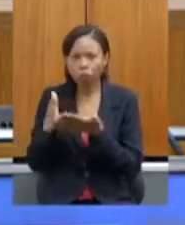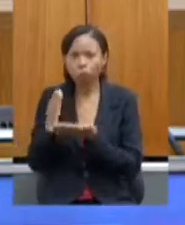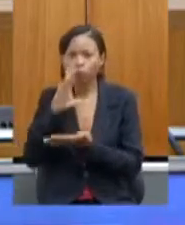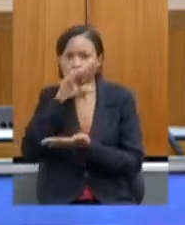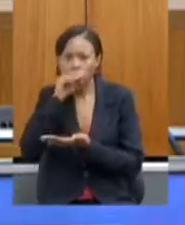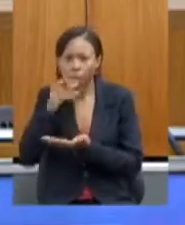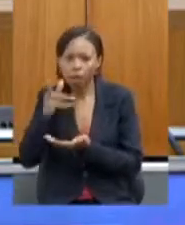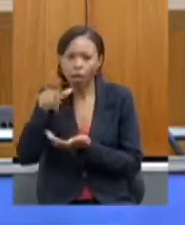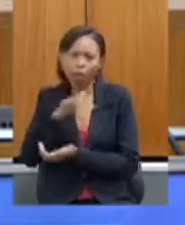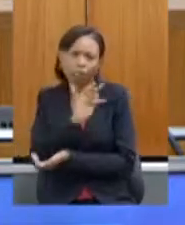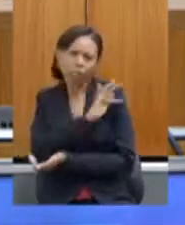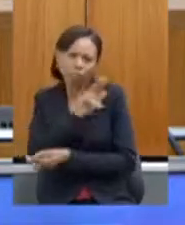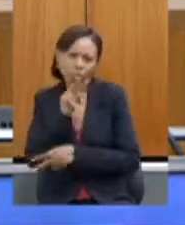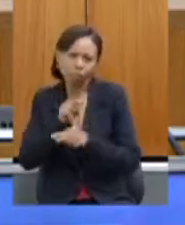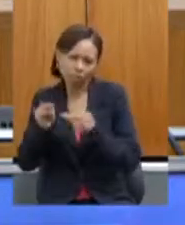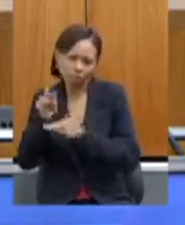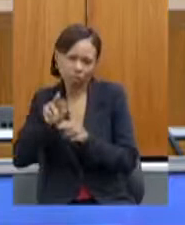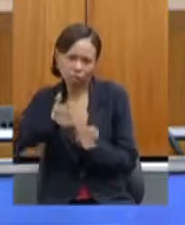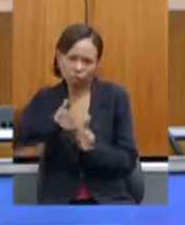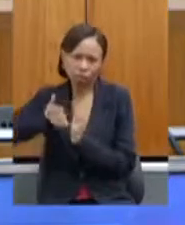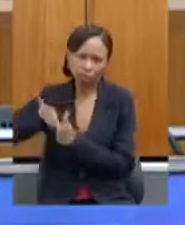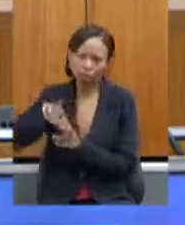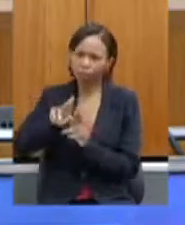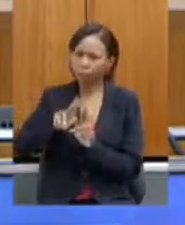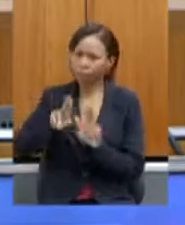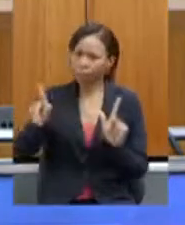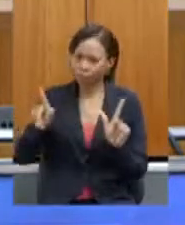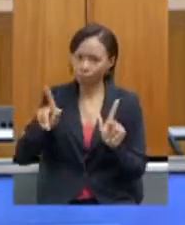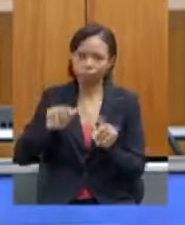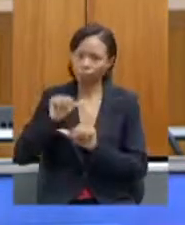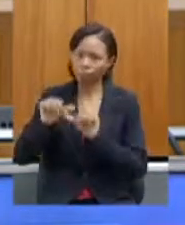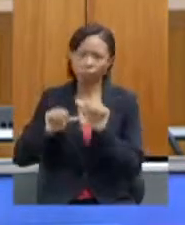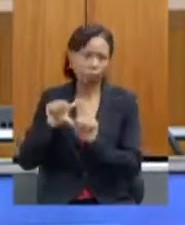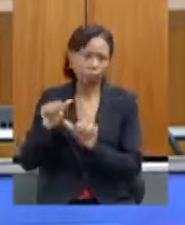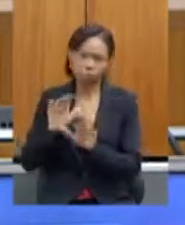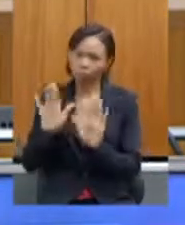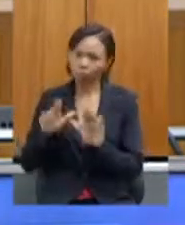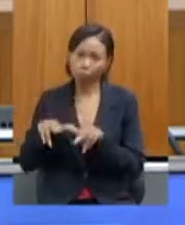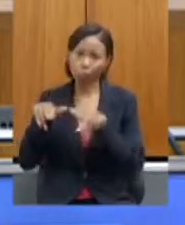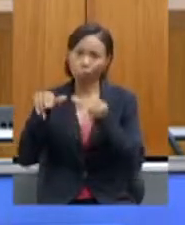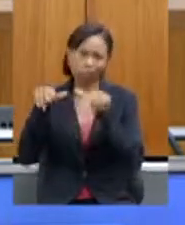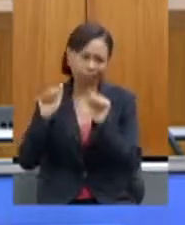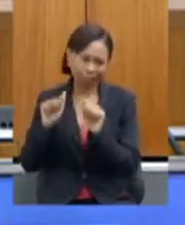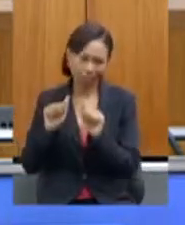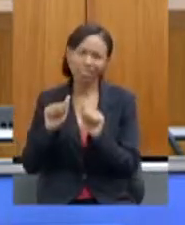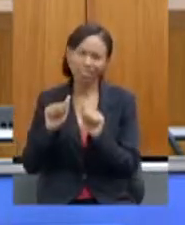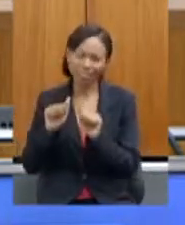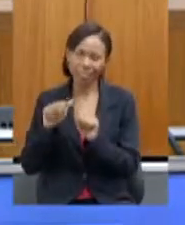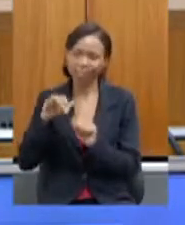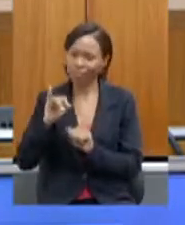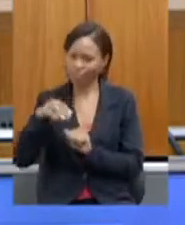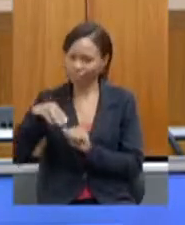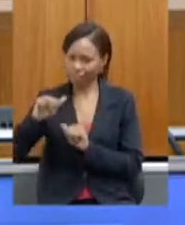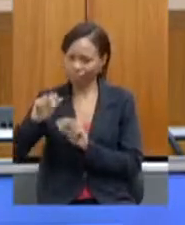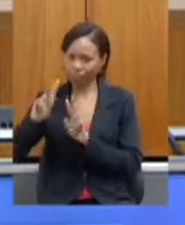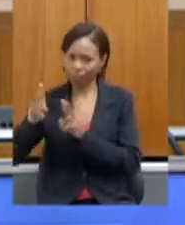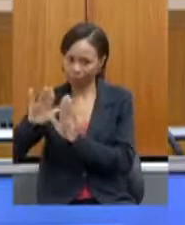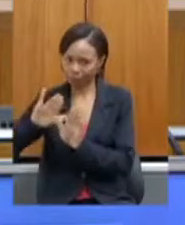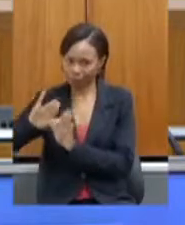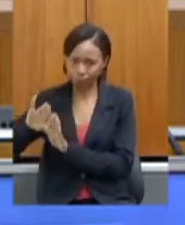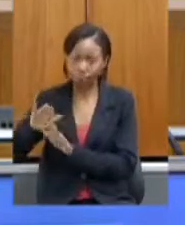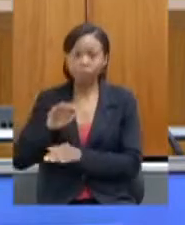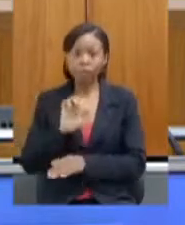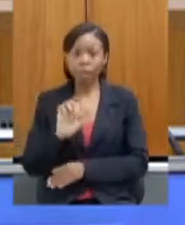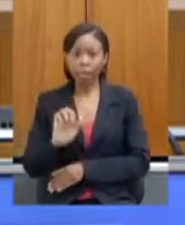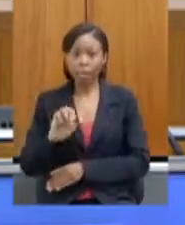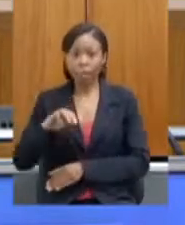fiscais e isso é outra situação isso não vai ser mudado de forma alguma a situação do IMA em relação em EMATER